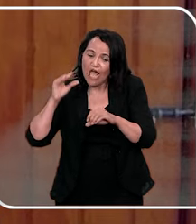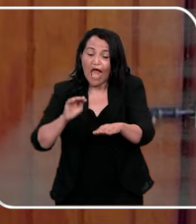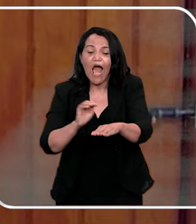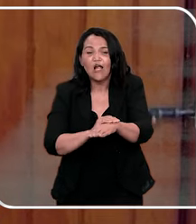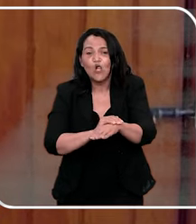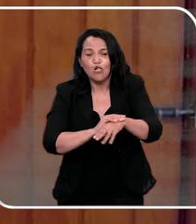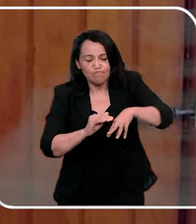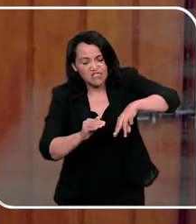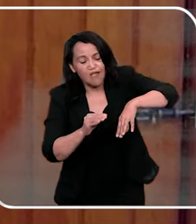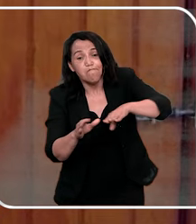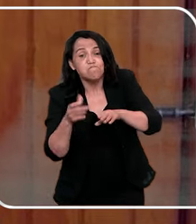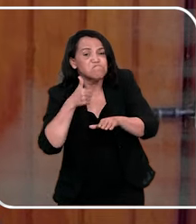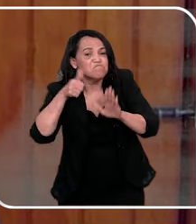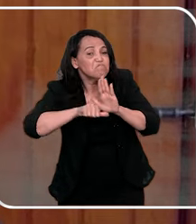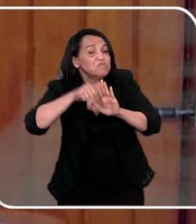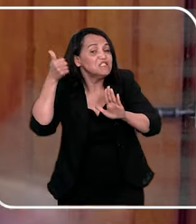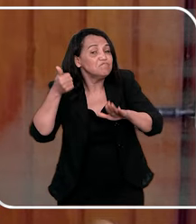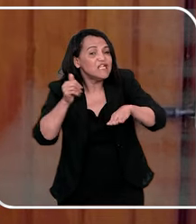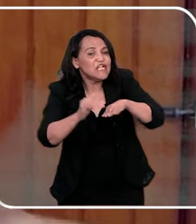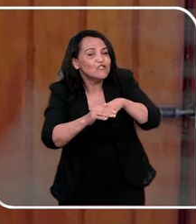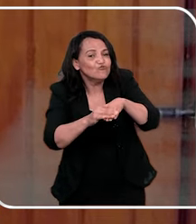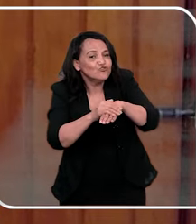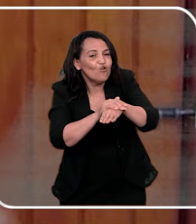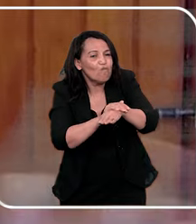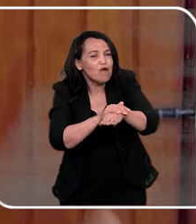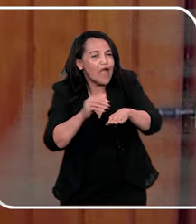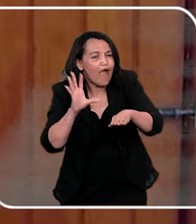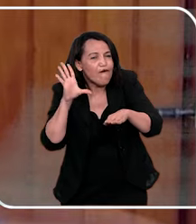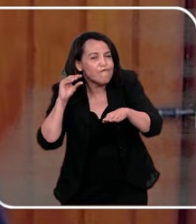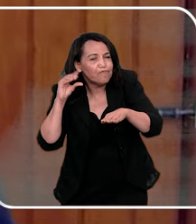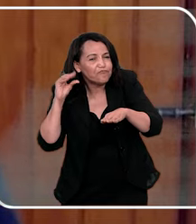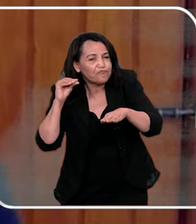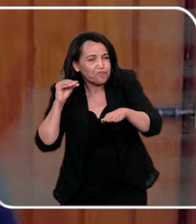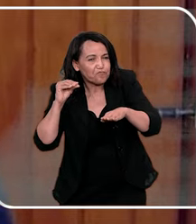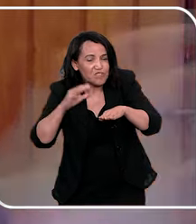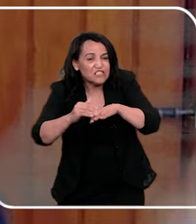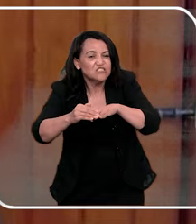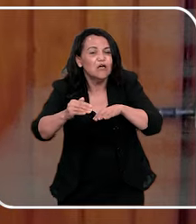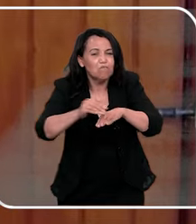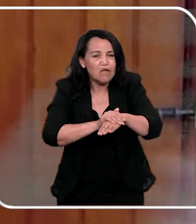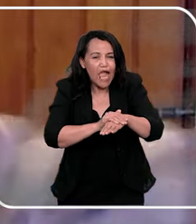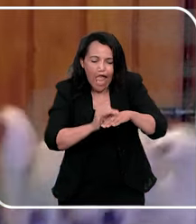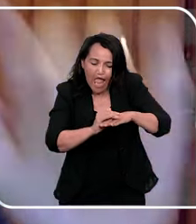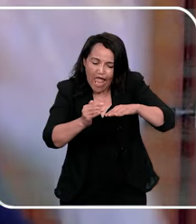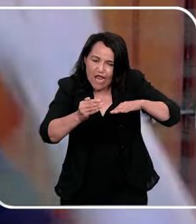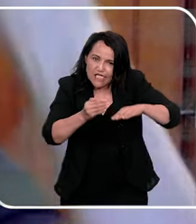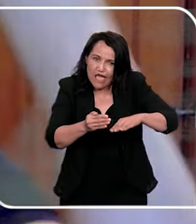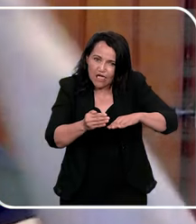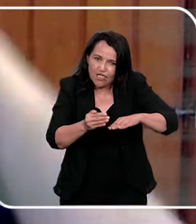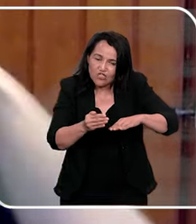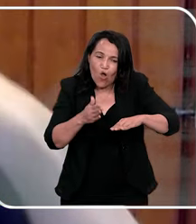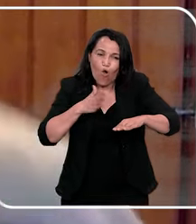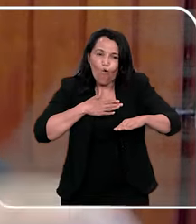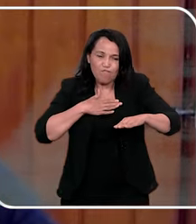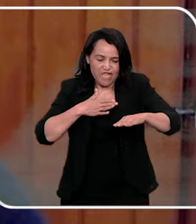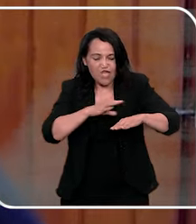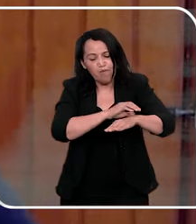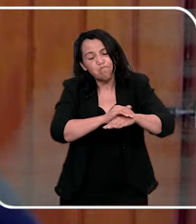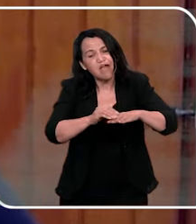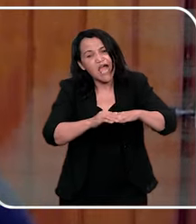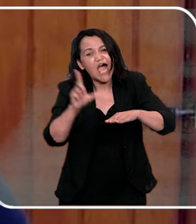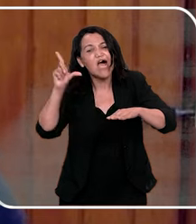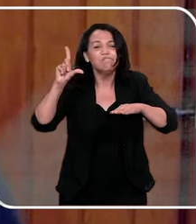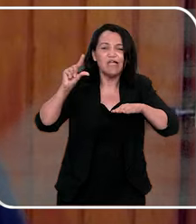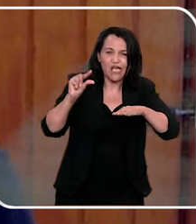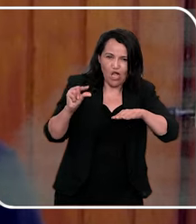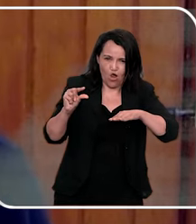estão mandando foto, né, começa a falar, manda foto do pezinho, vou te mandar isso, sou da mesma idade, o seu pipi está grande igual o meu, finge que é da mesma